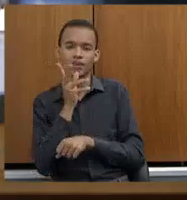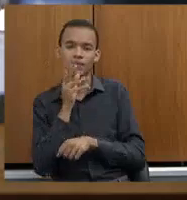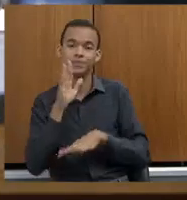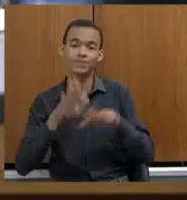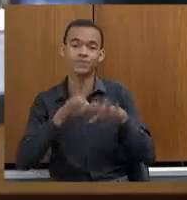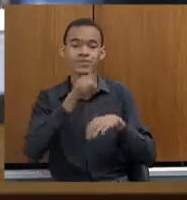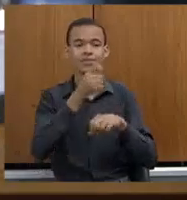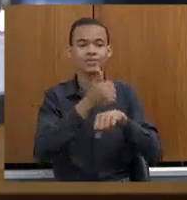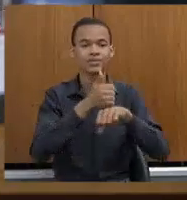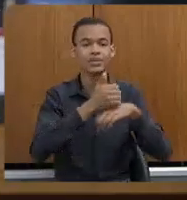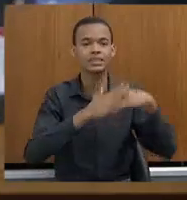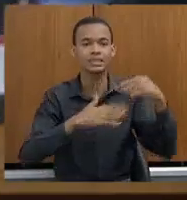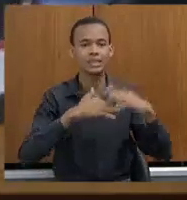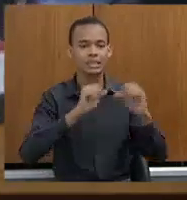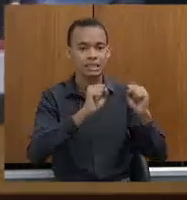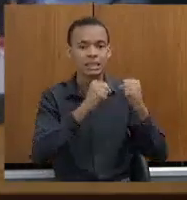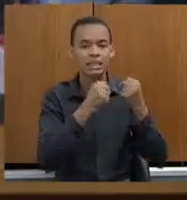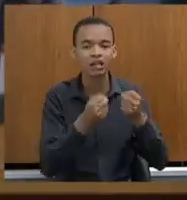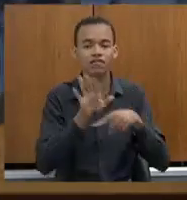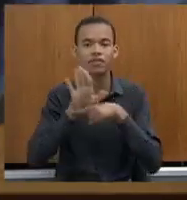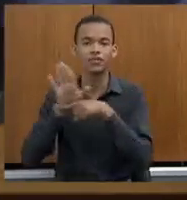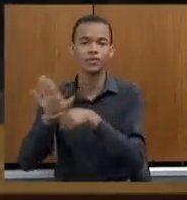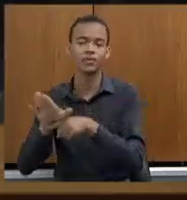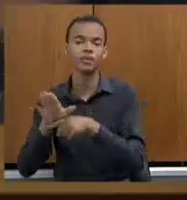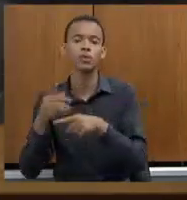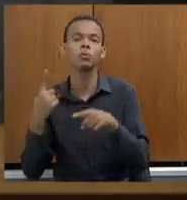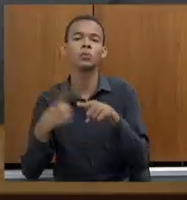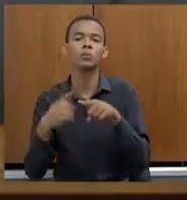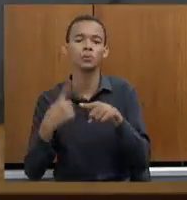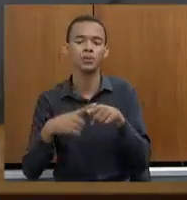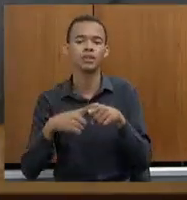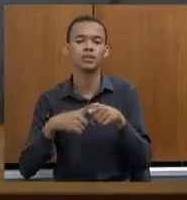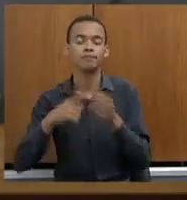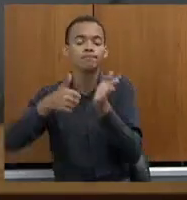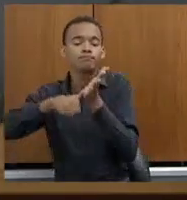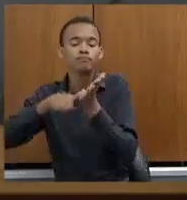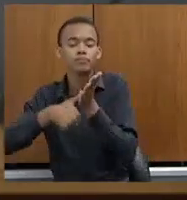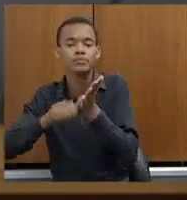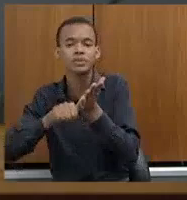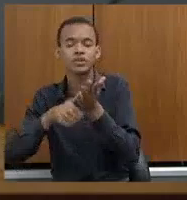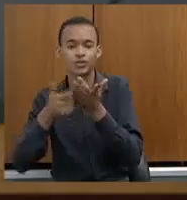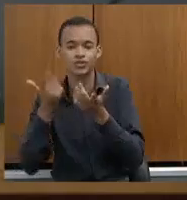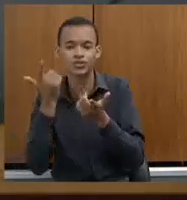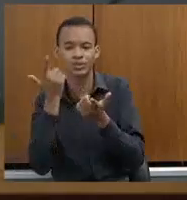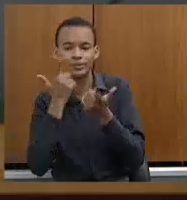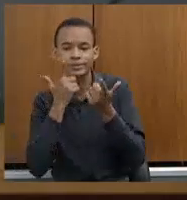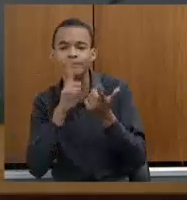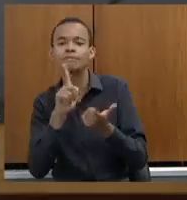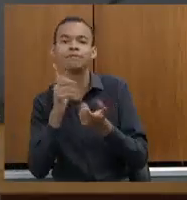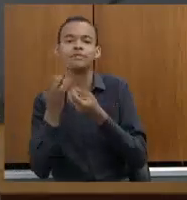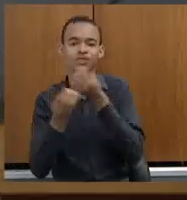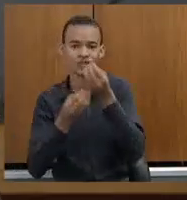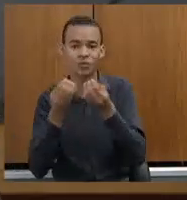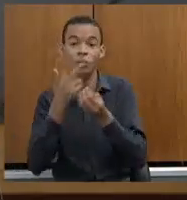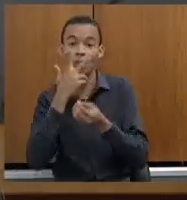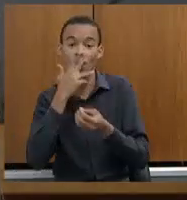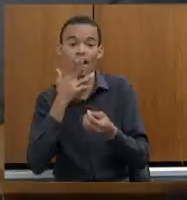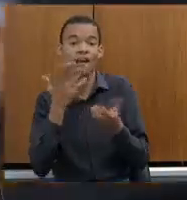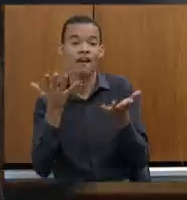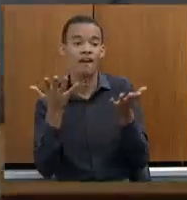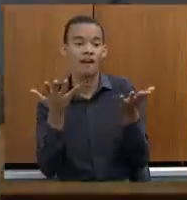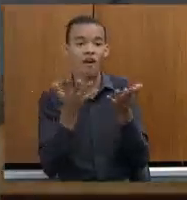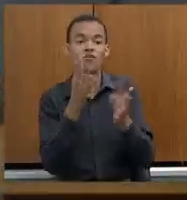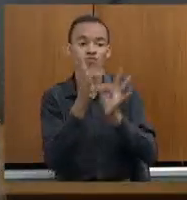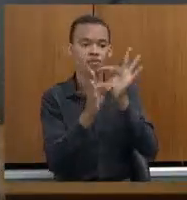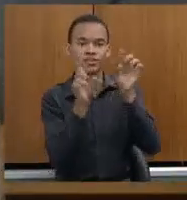Tudo que se exige para fazer uma simples identidade, o tempo que a pessoa espera, agora, com esse procedimento digital, a diferença